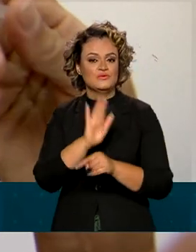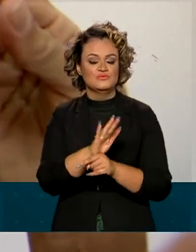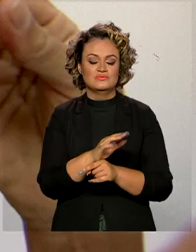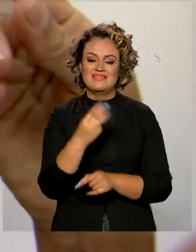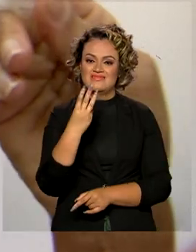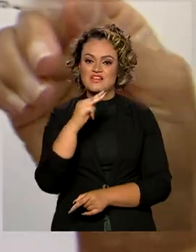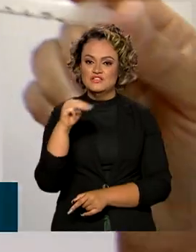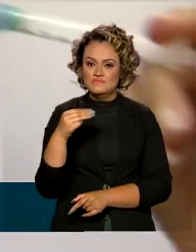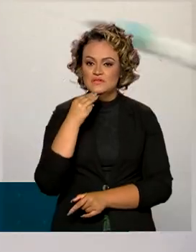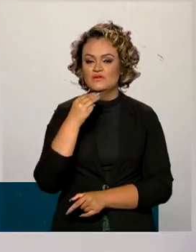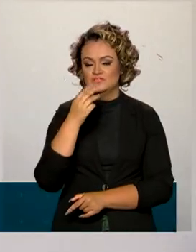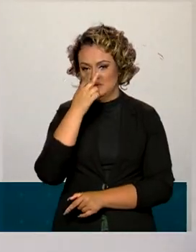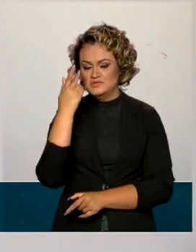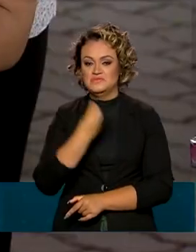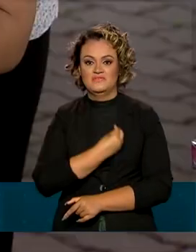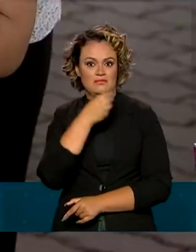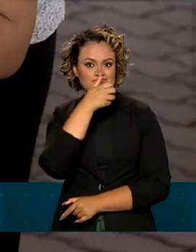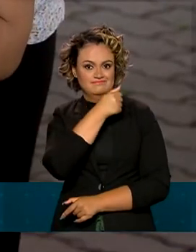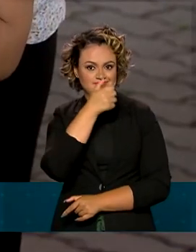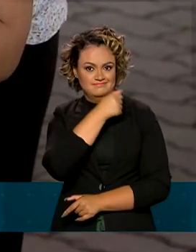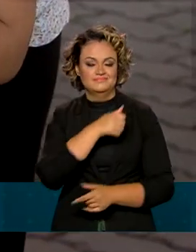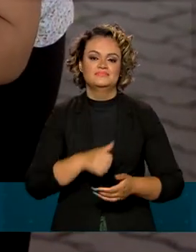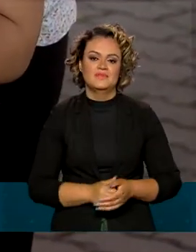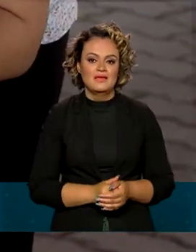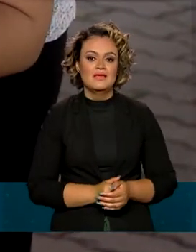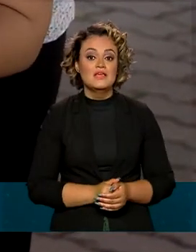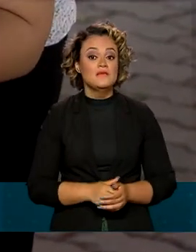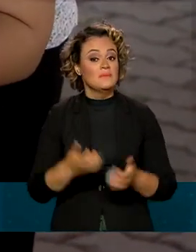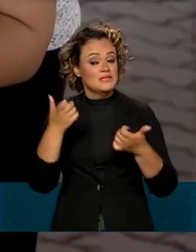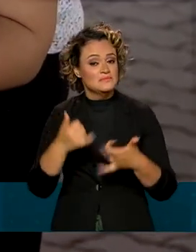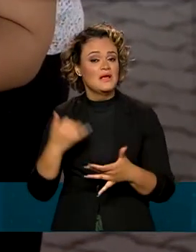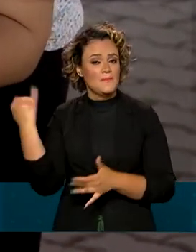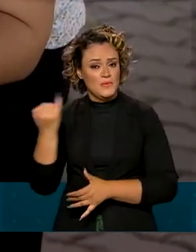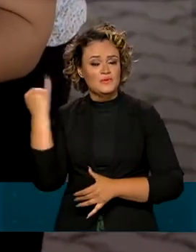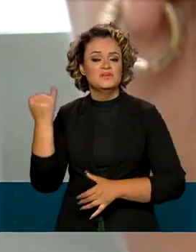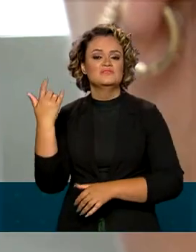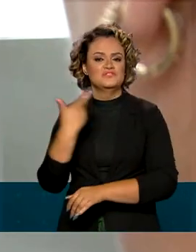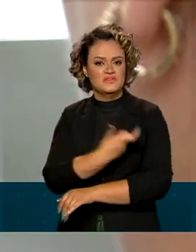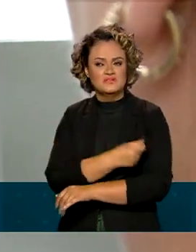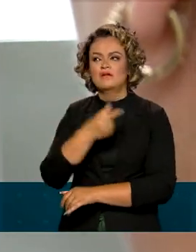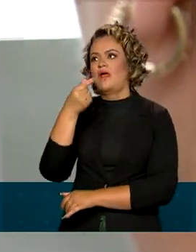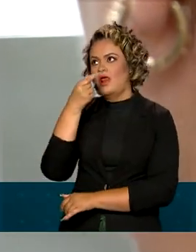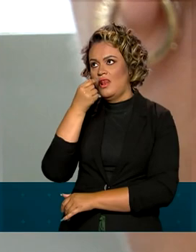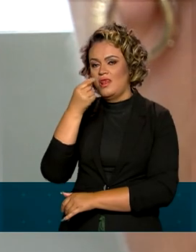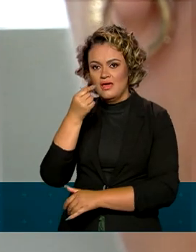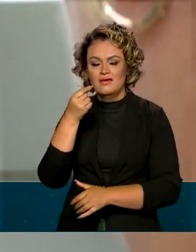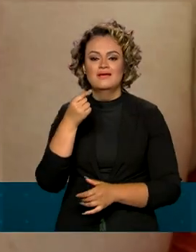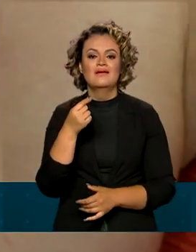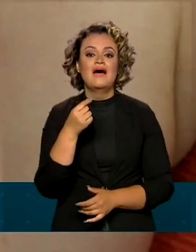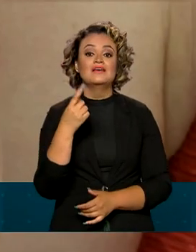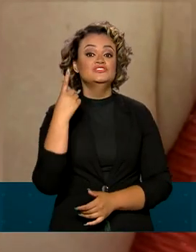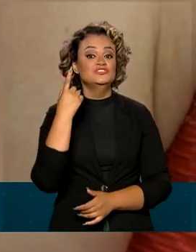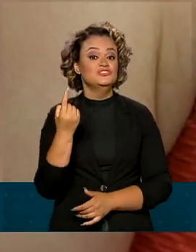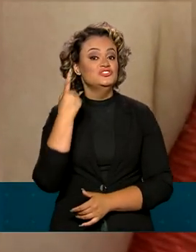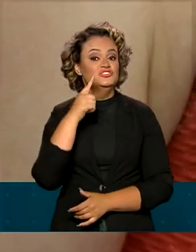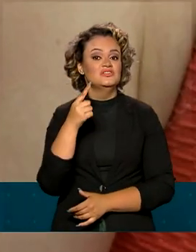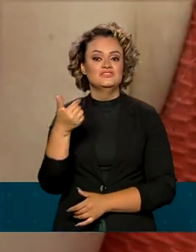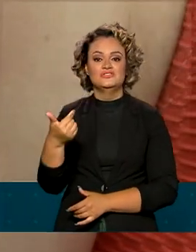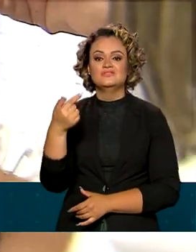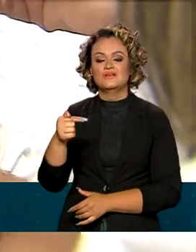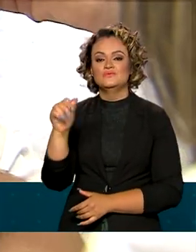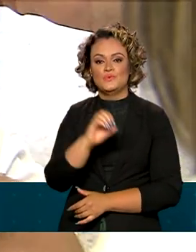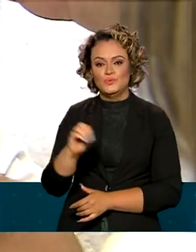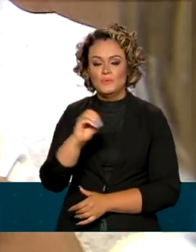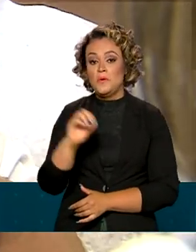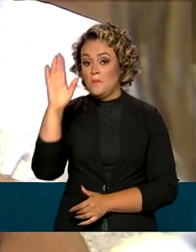3 milhões de pessoas a cada ano. E para promover a importância da imunização no controle de doenças, em 17 de outubro, o